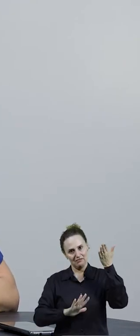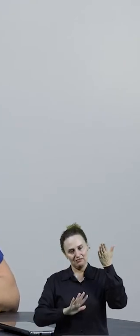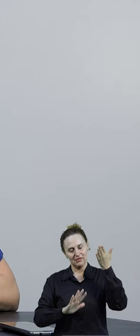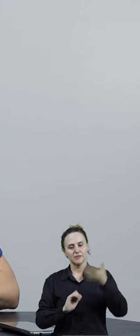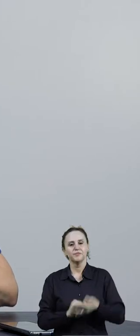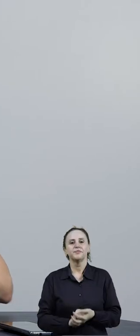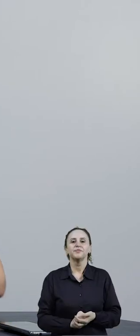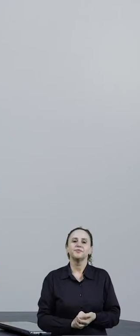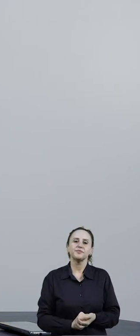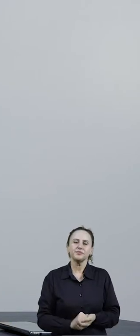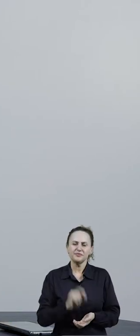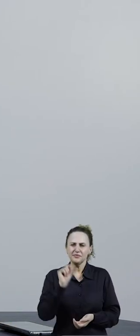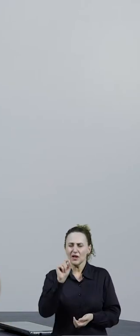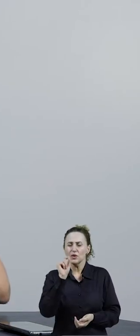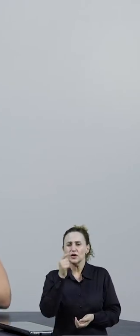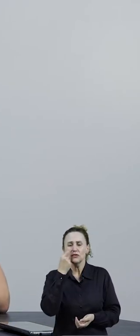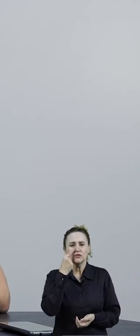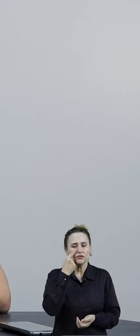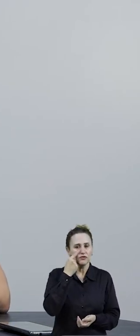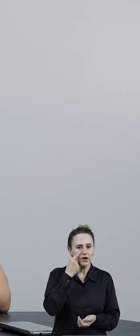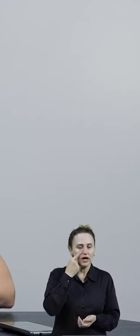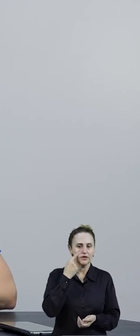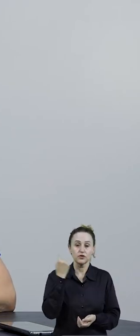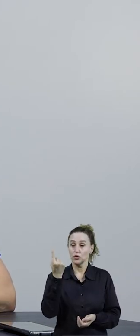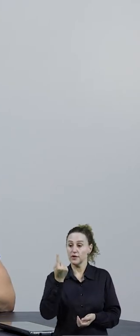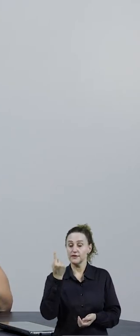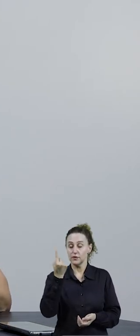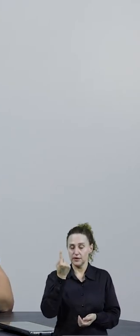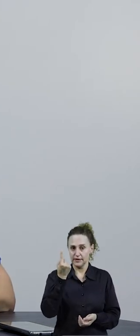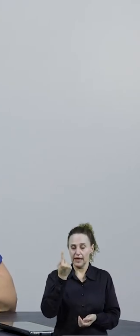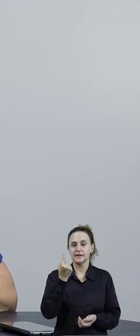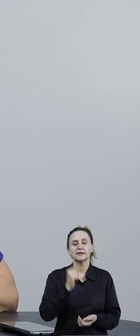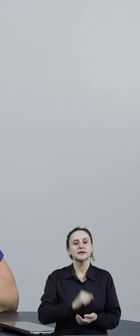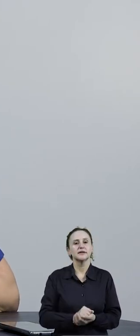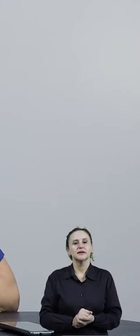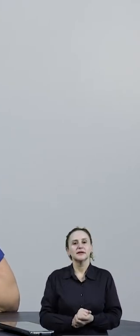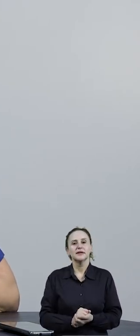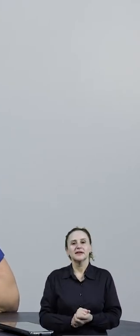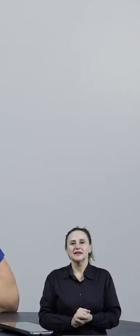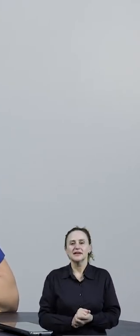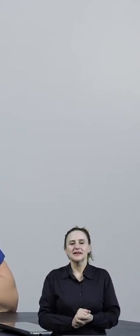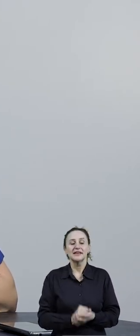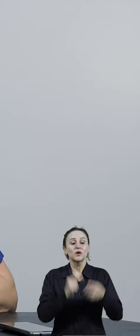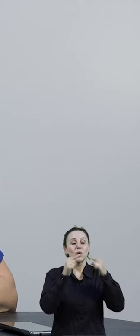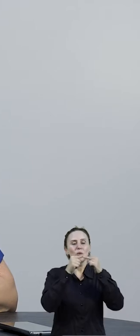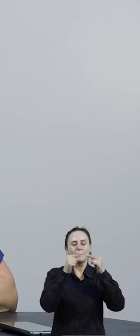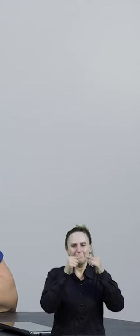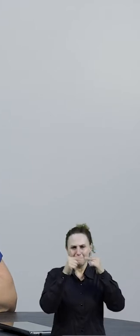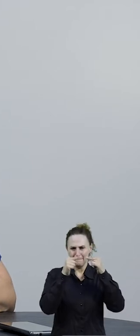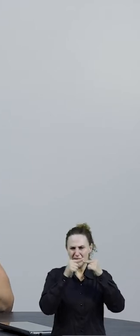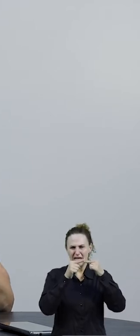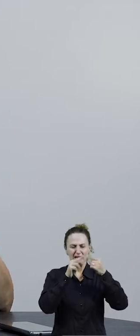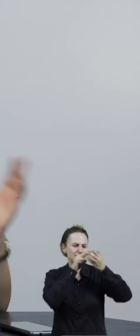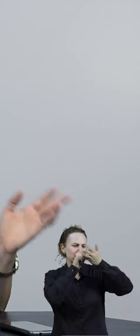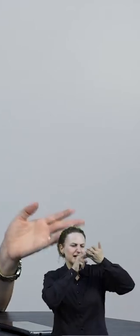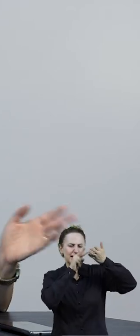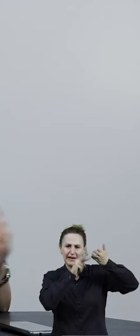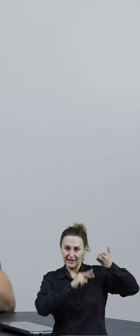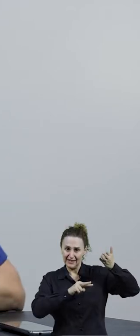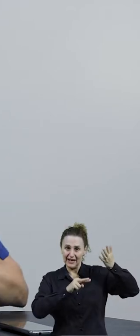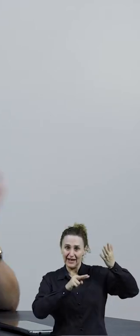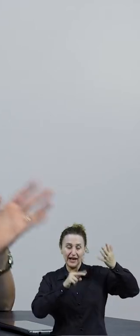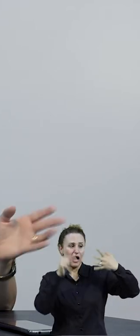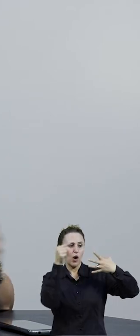ponte que eu faço? Eu faço com essa unidade, com a unidade de autoestudo sobre leitura. Sabe, tudo que a